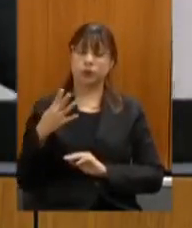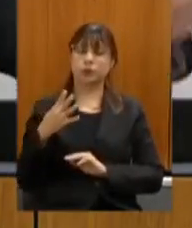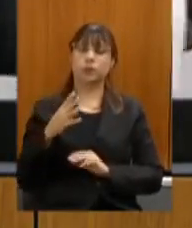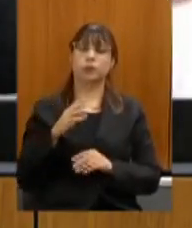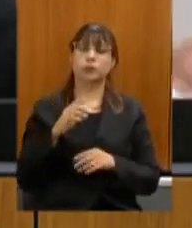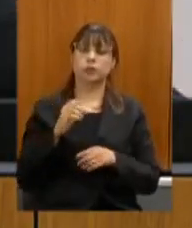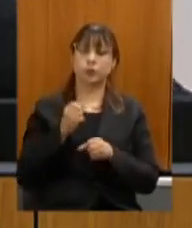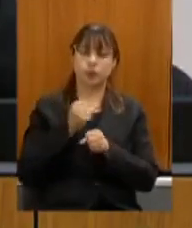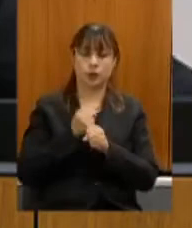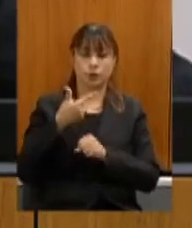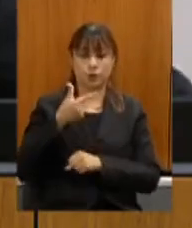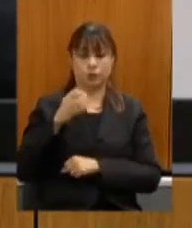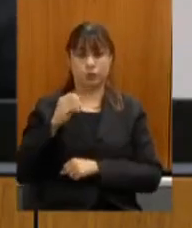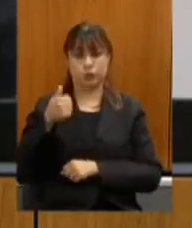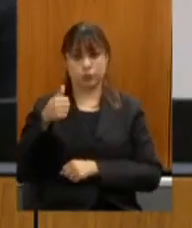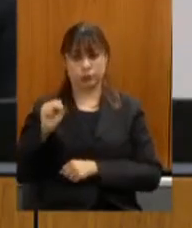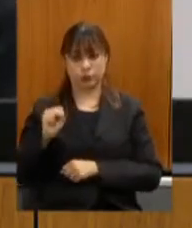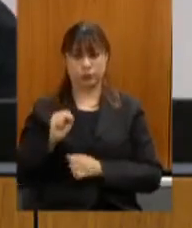2018